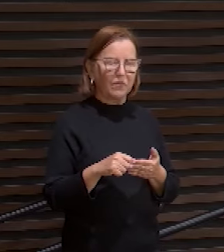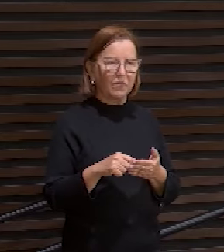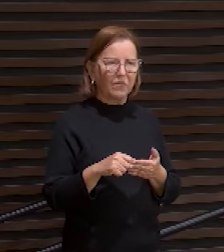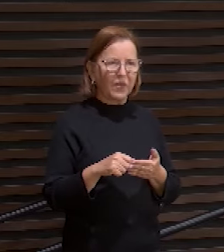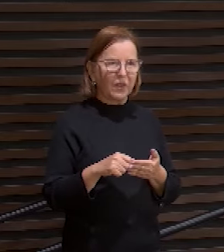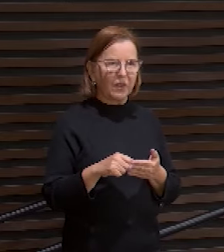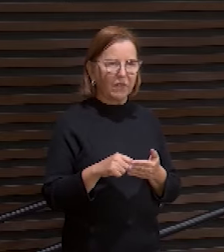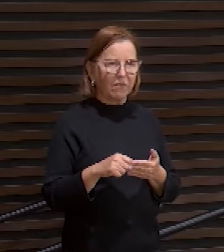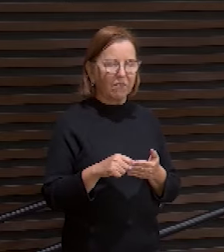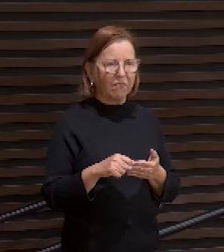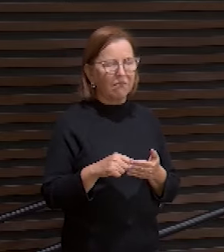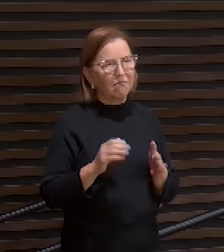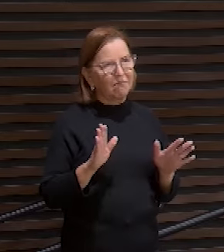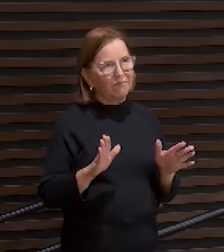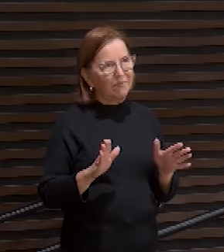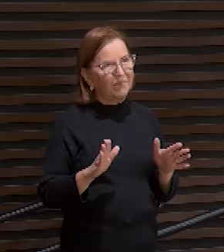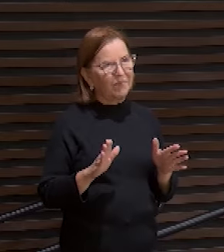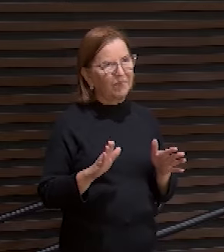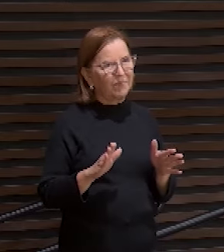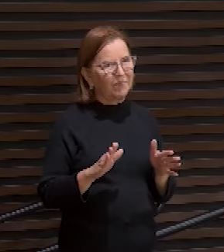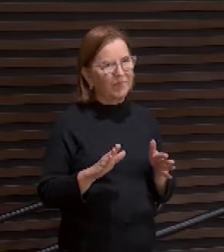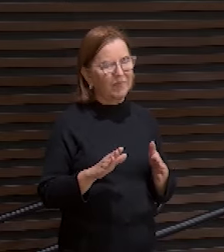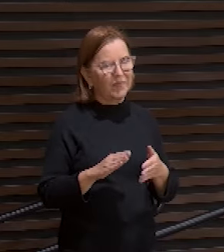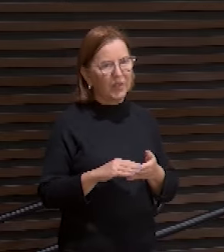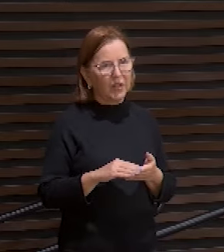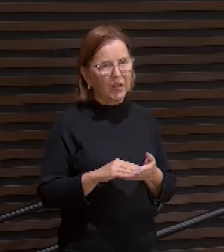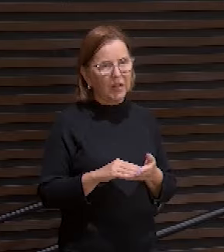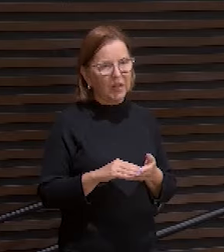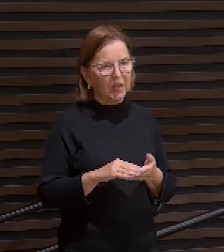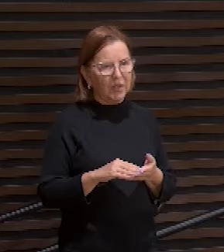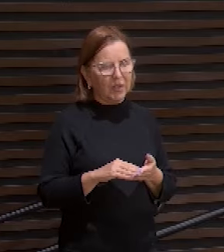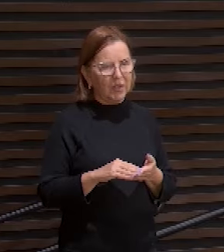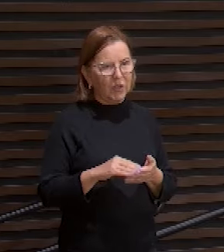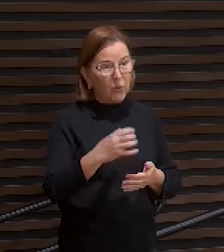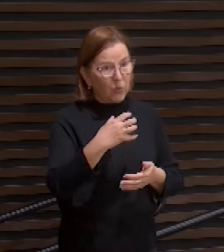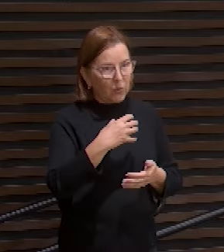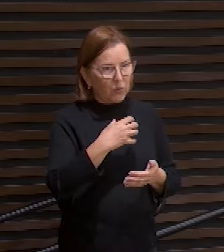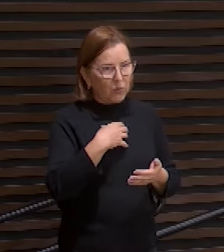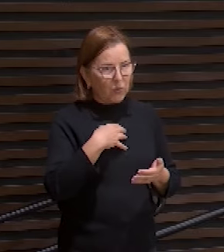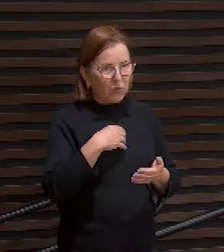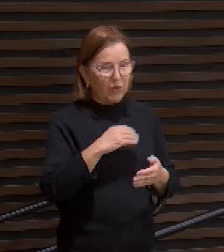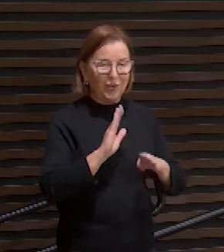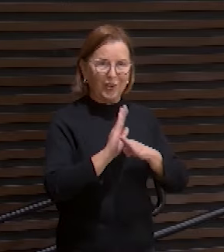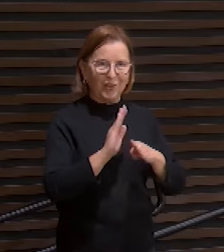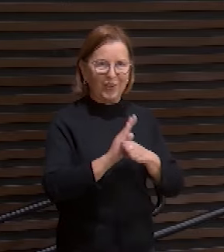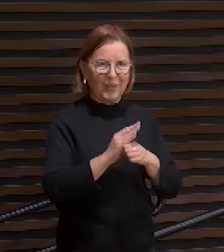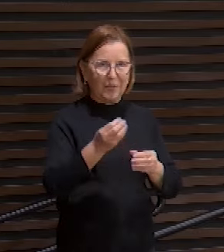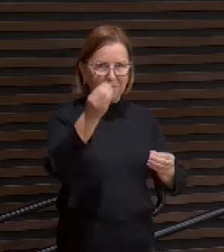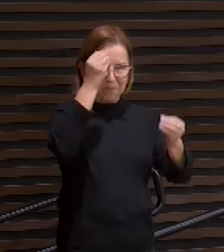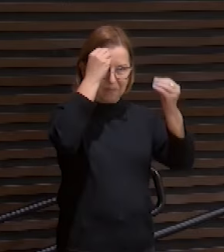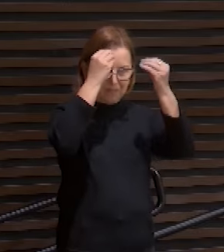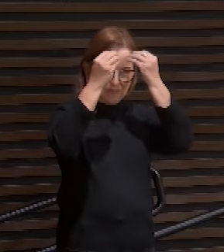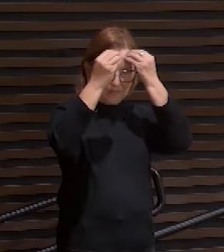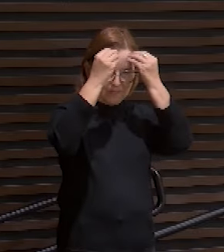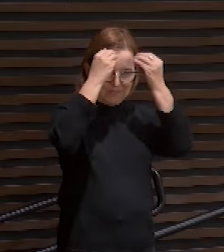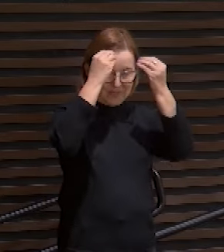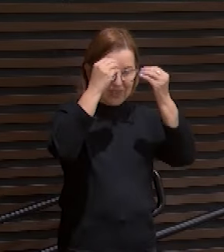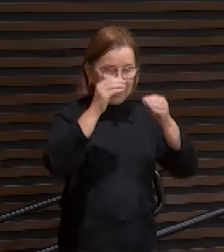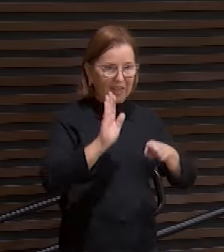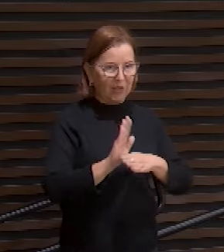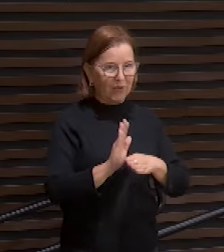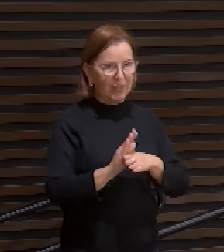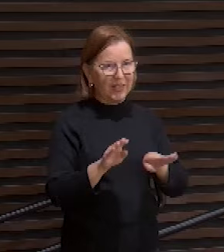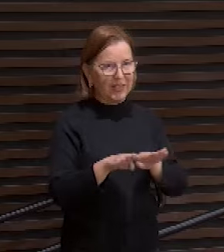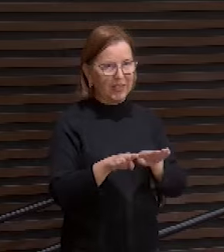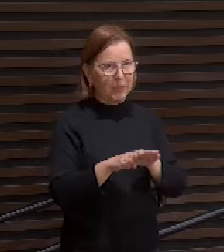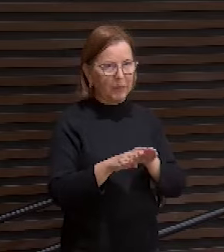é como eu disse, é recurso literário que ajuda na memorização e ele ajuda também a expor